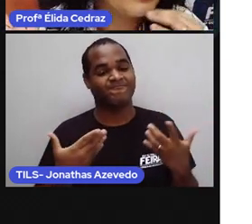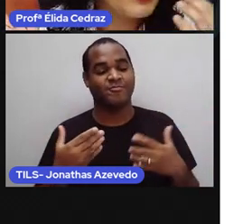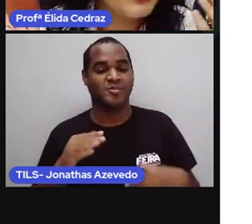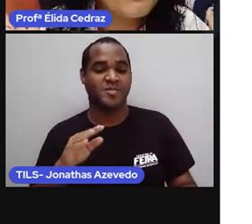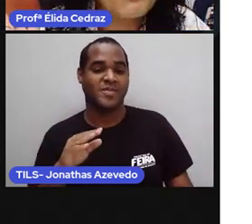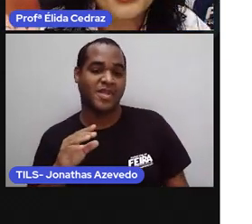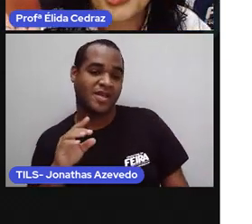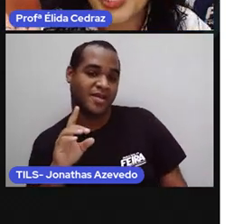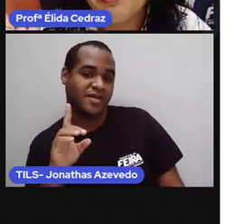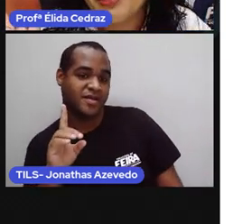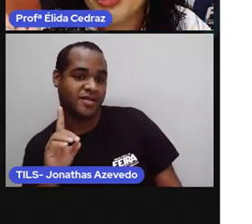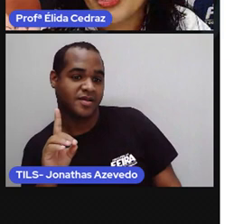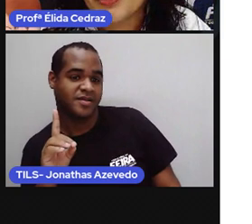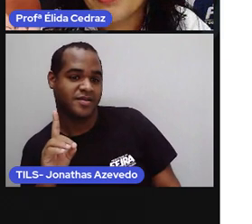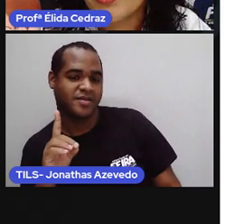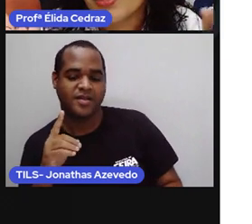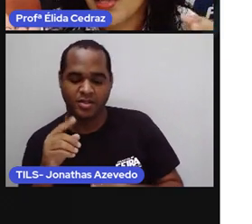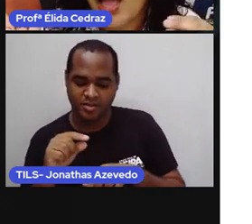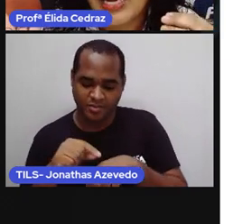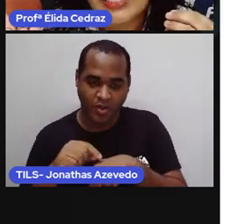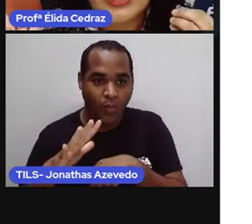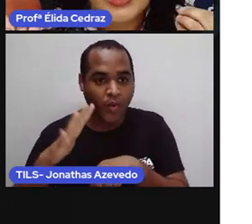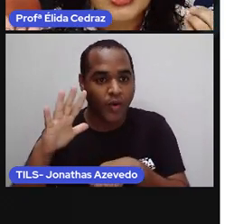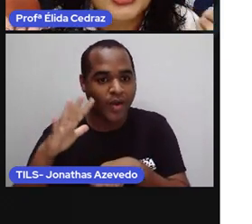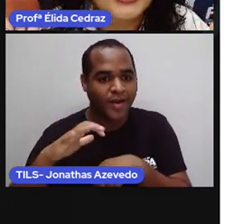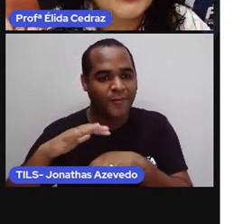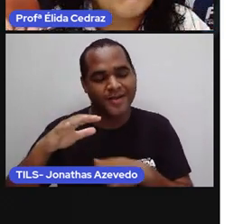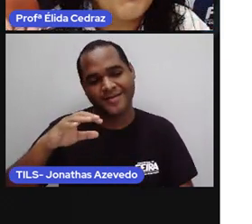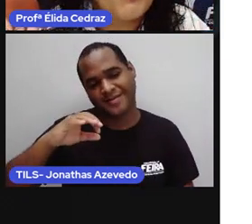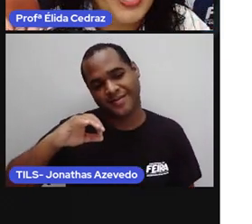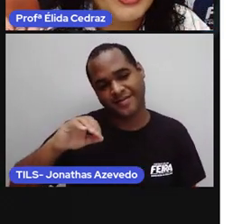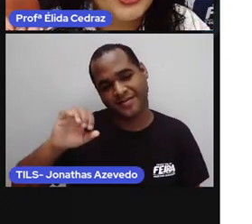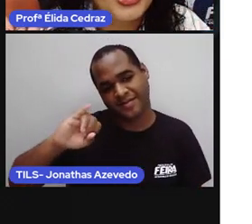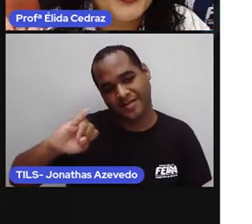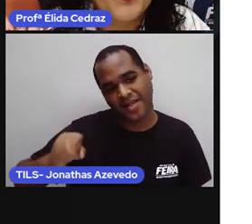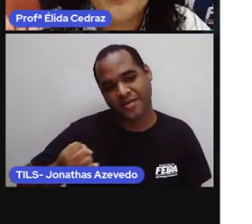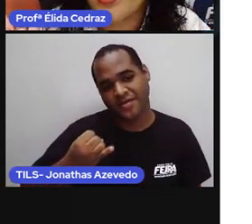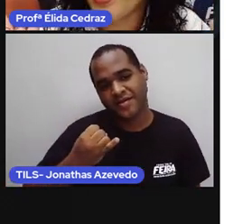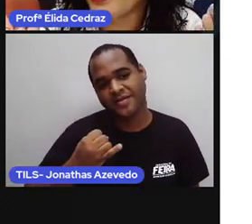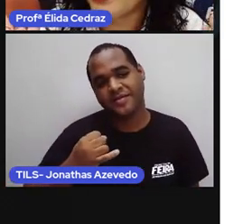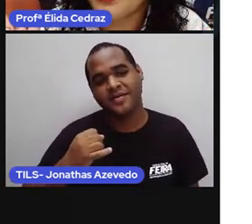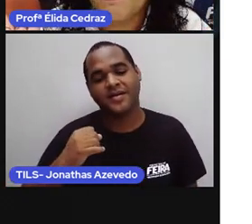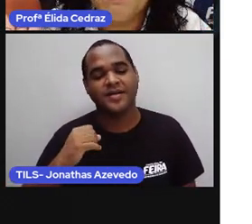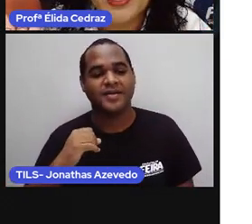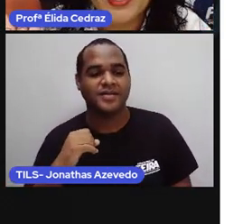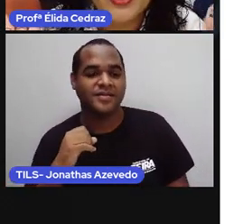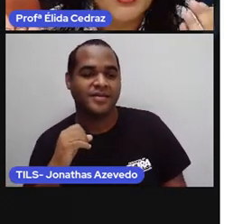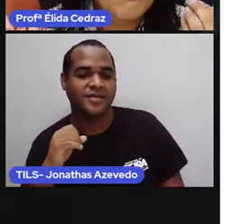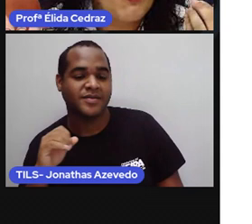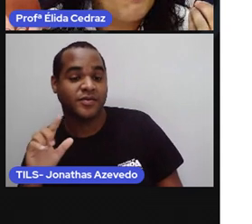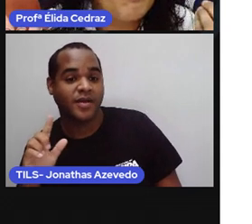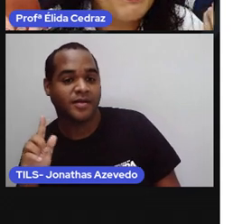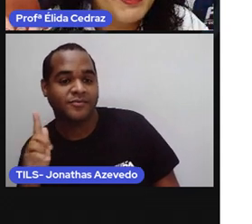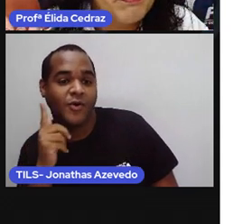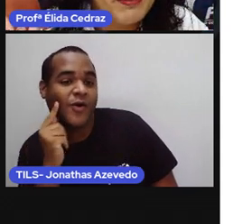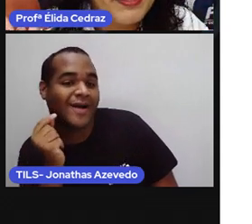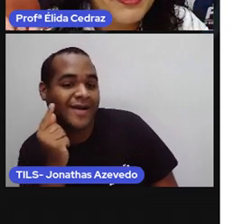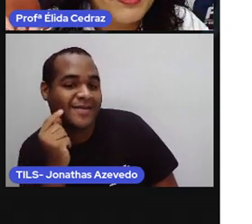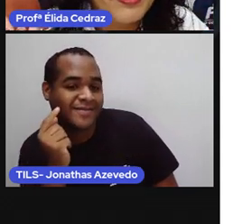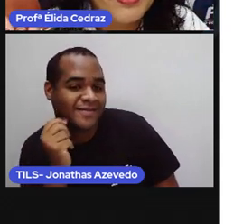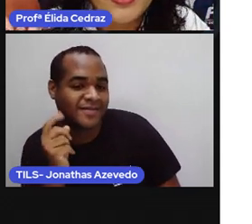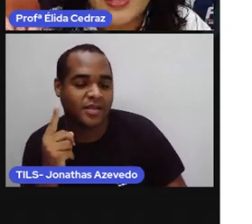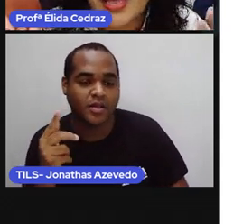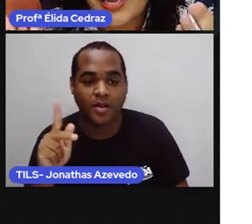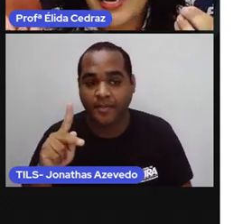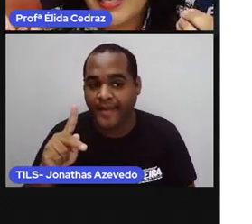letra D levou diamante. A letra G levou um gatinho. A letra P levou pipa.